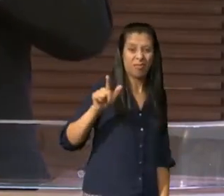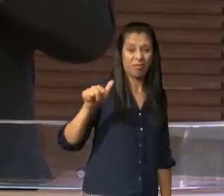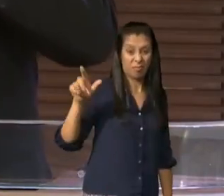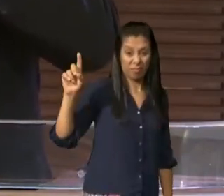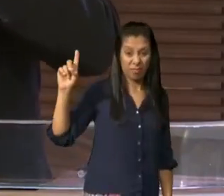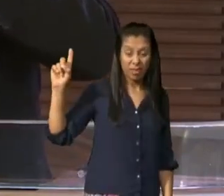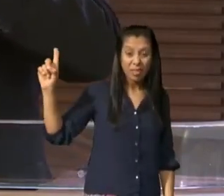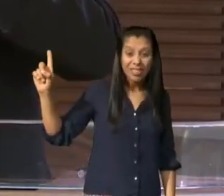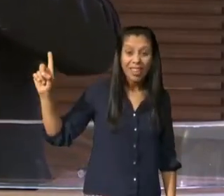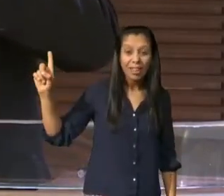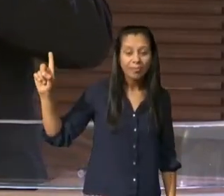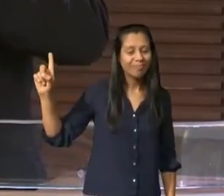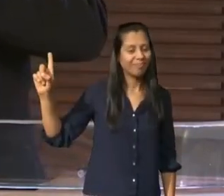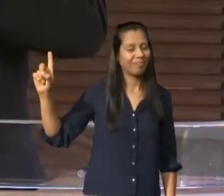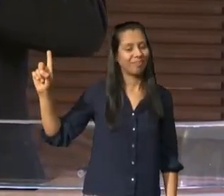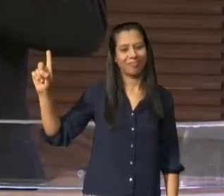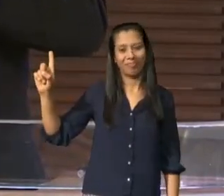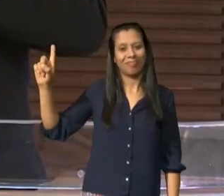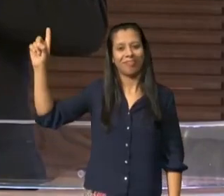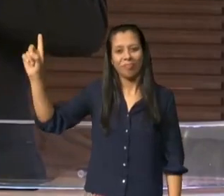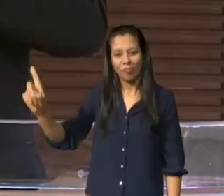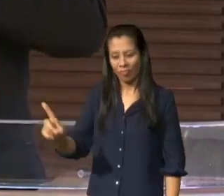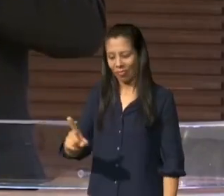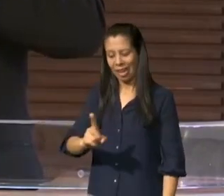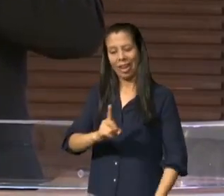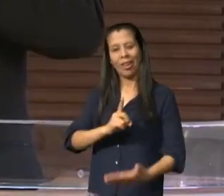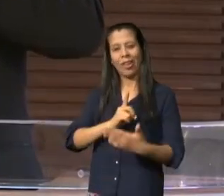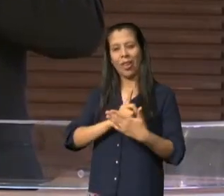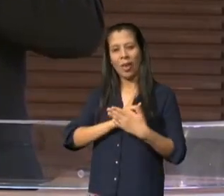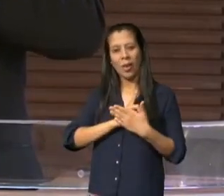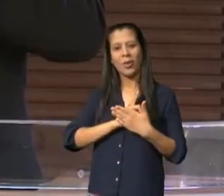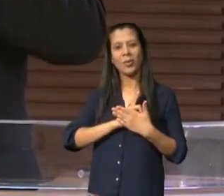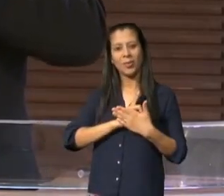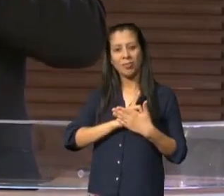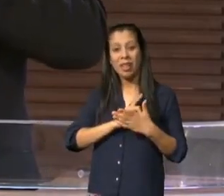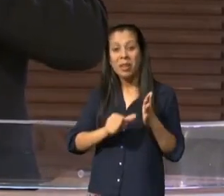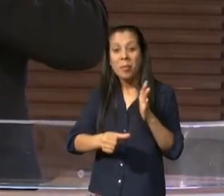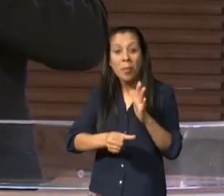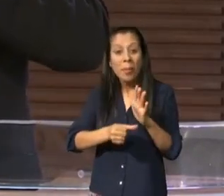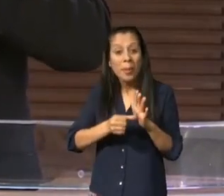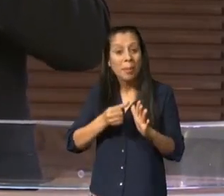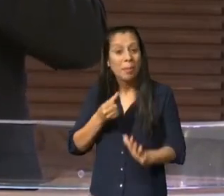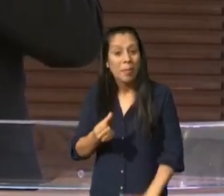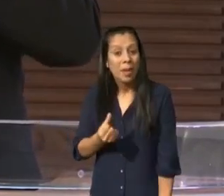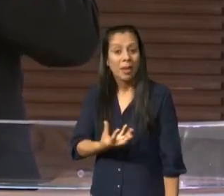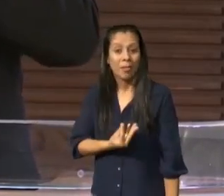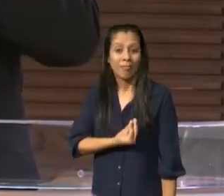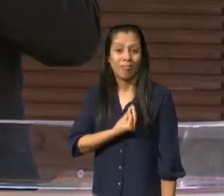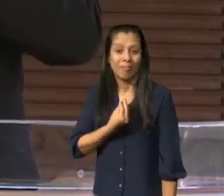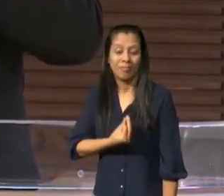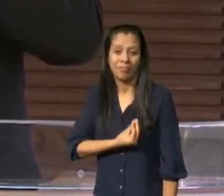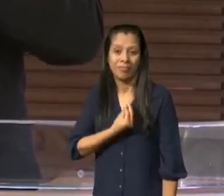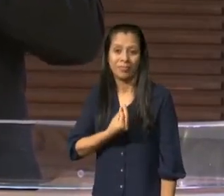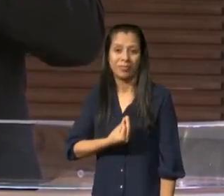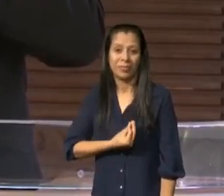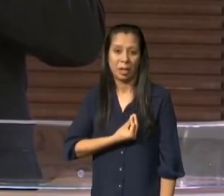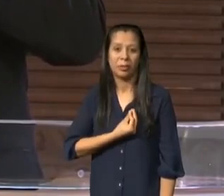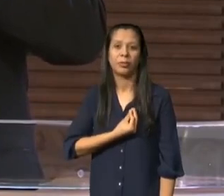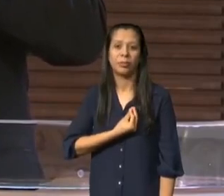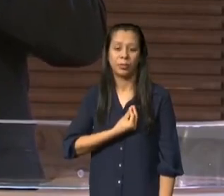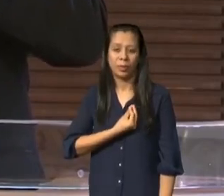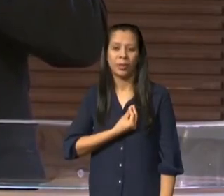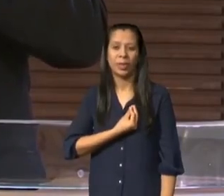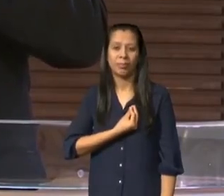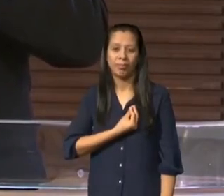prioridades se não estiverem convergindo para a vontade de Deus significa